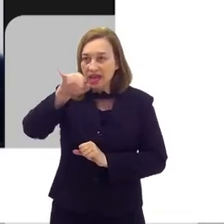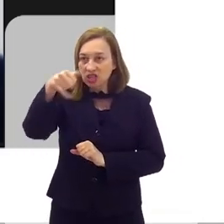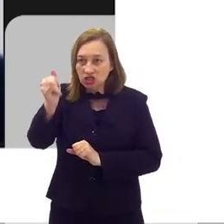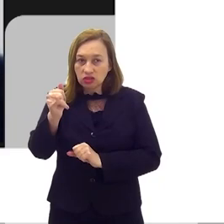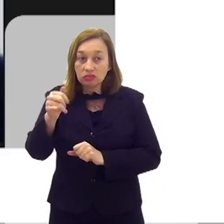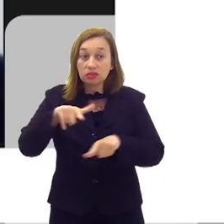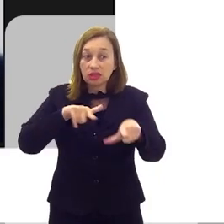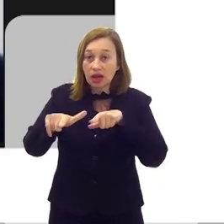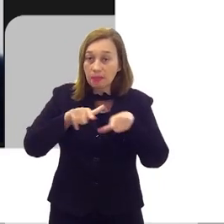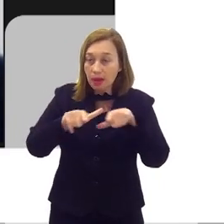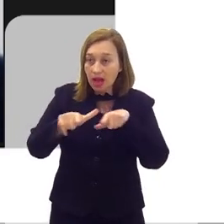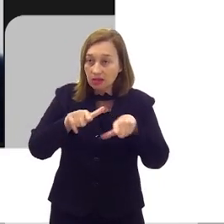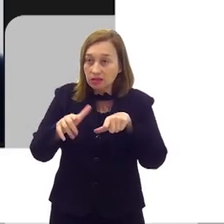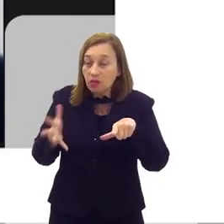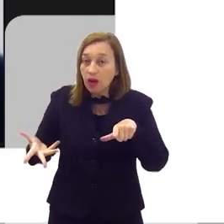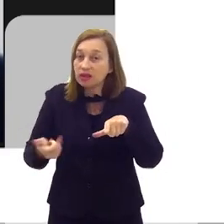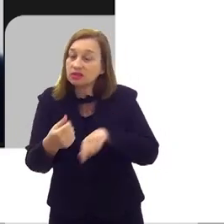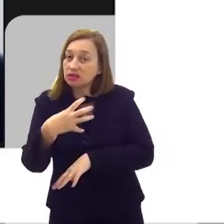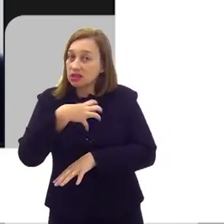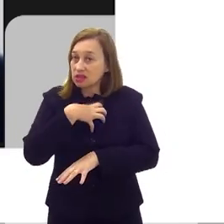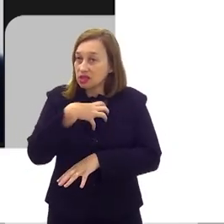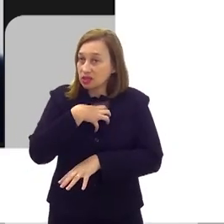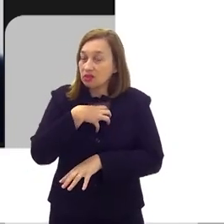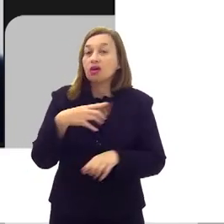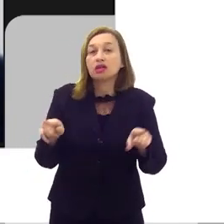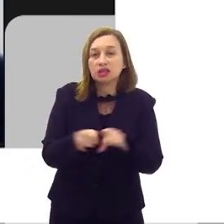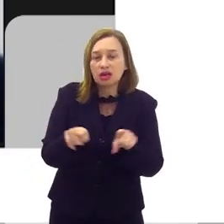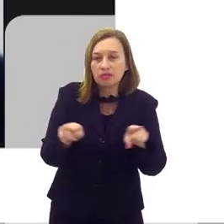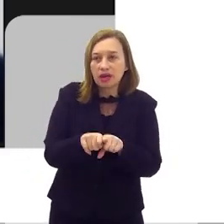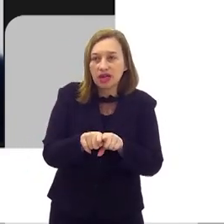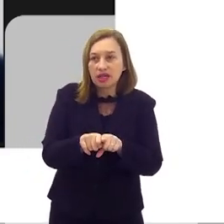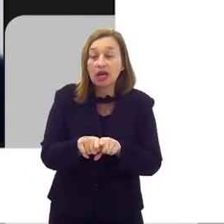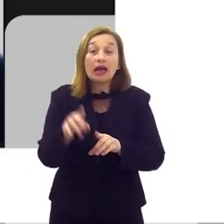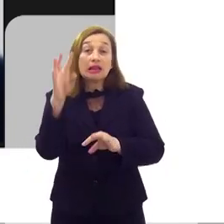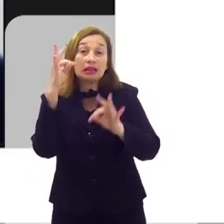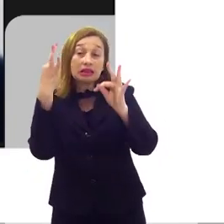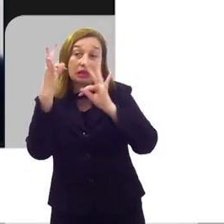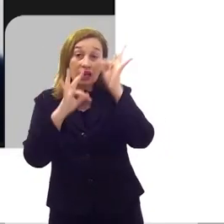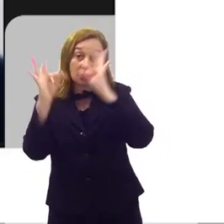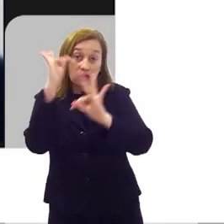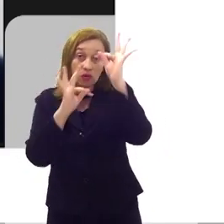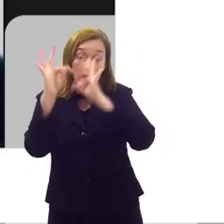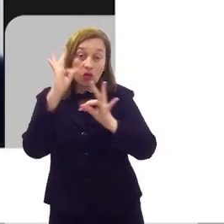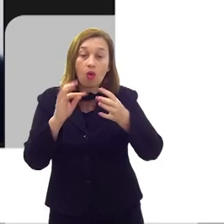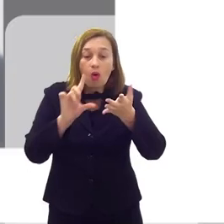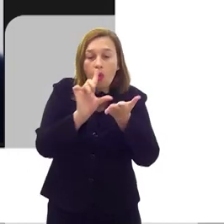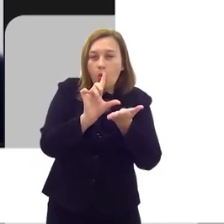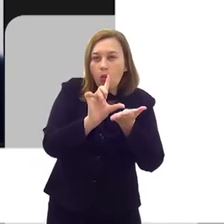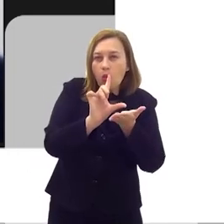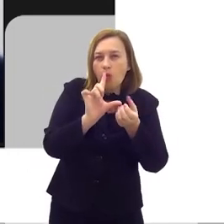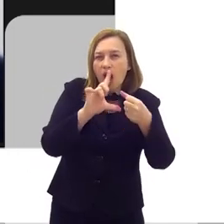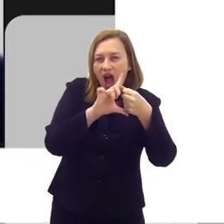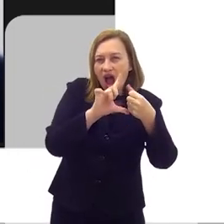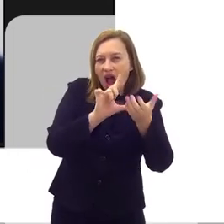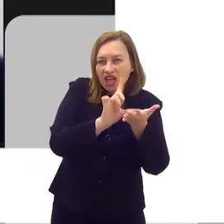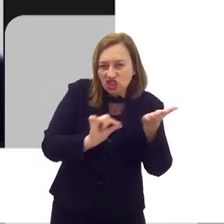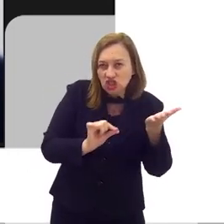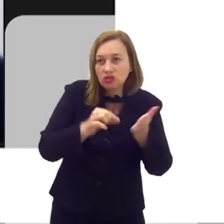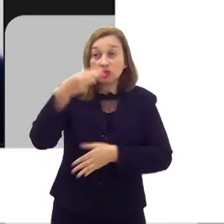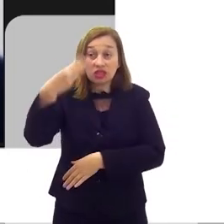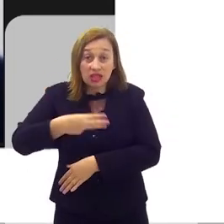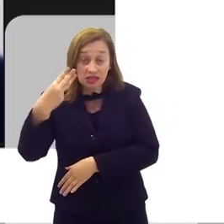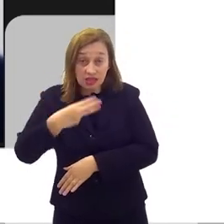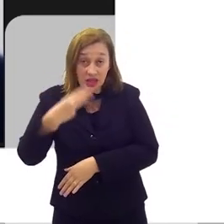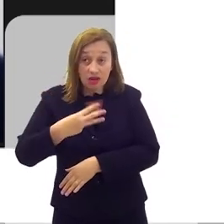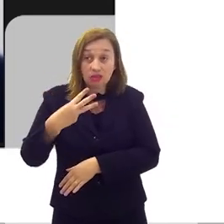FAPERJ, por exemplo, prestar serviços remunerados nesse sentido. Ele também inova com o conceito de bônus tecnológico. Altera o artigo